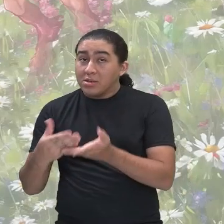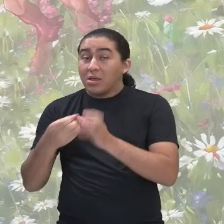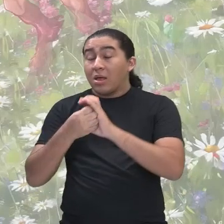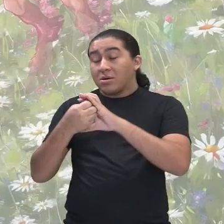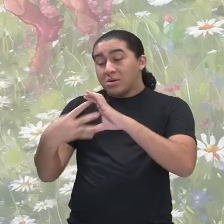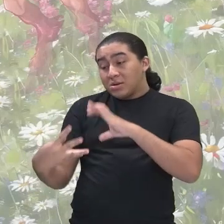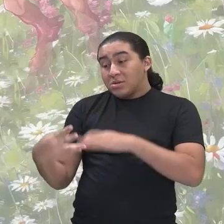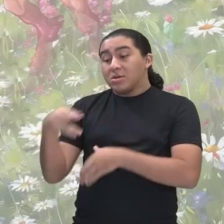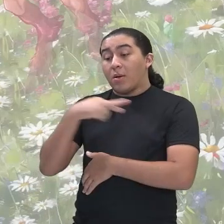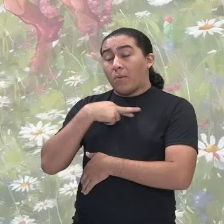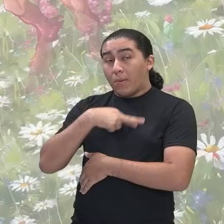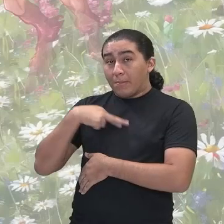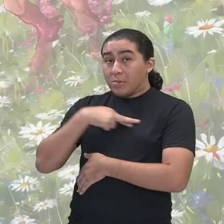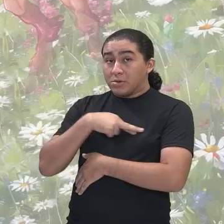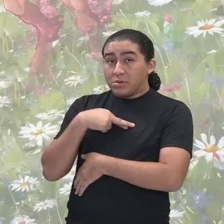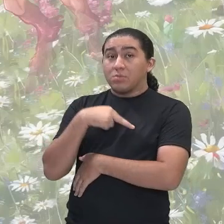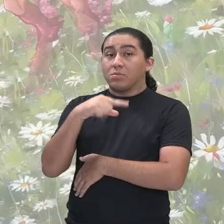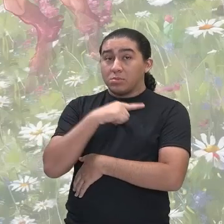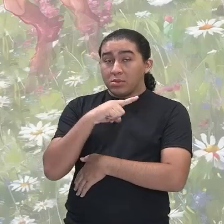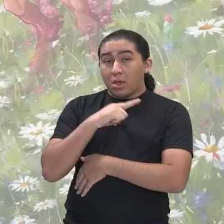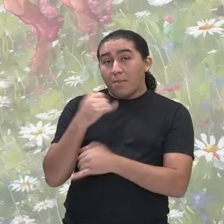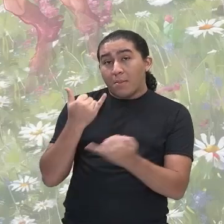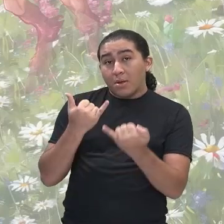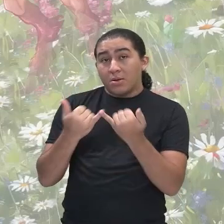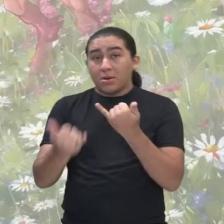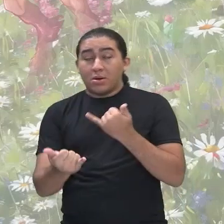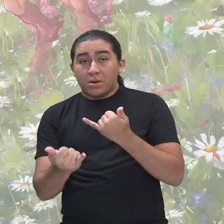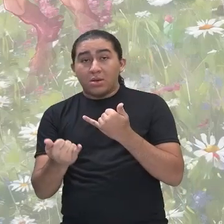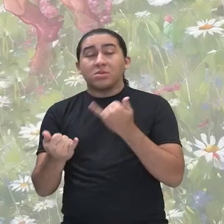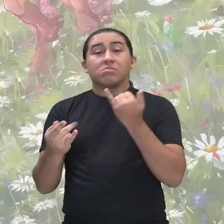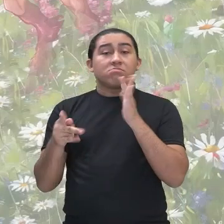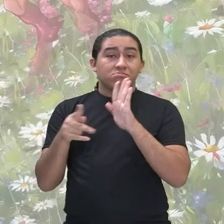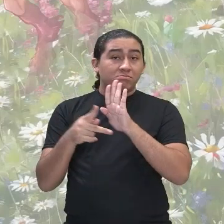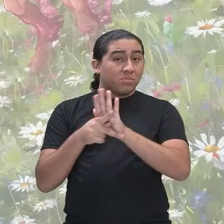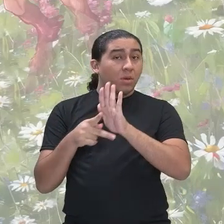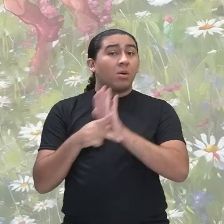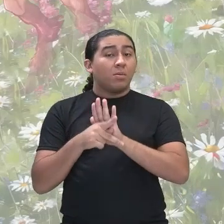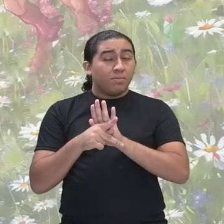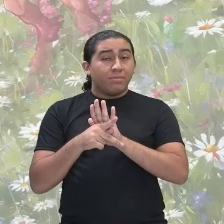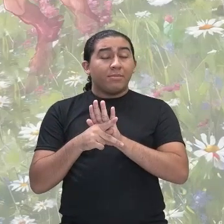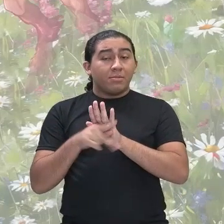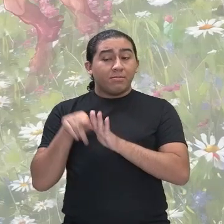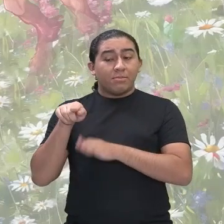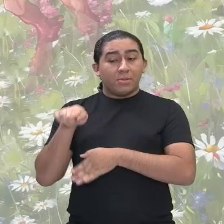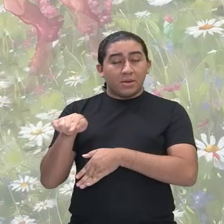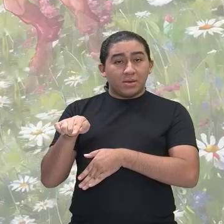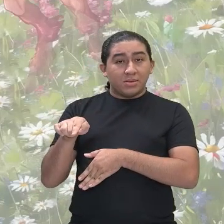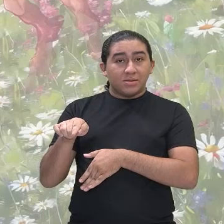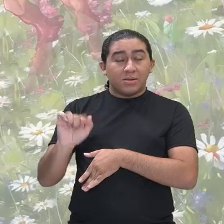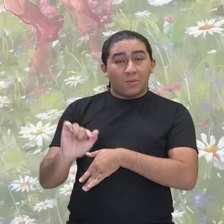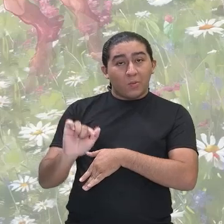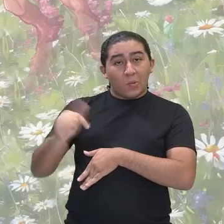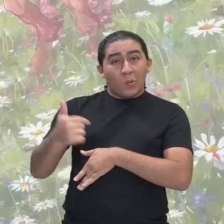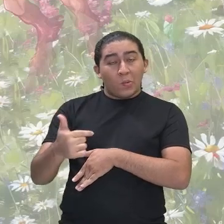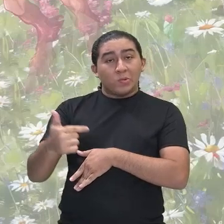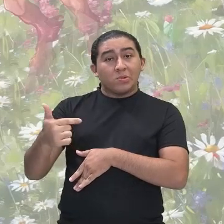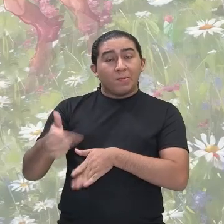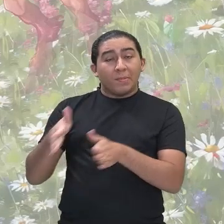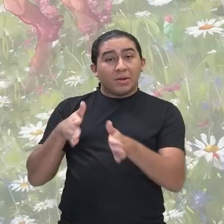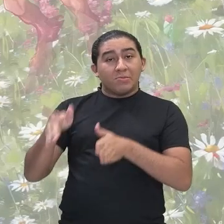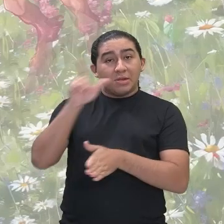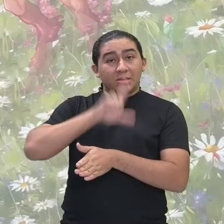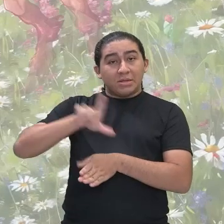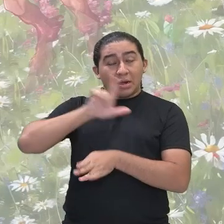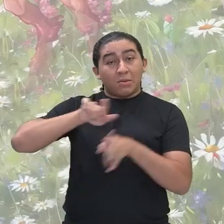algumas características que vão ter com bastante força no próximo período literário. Mas o